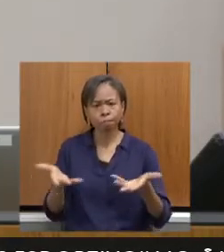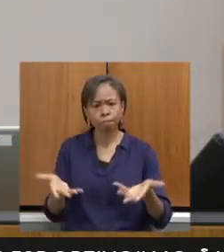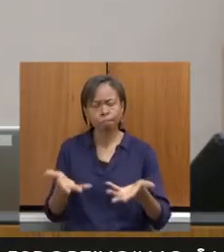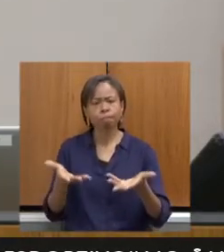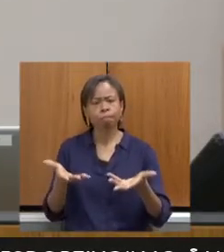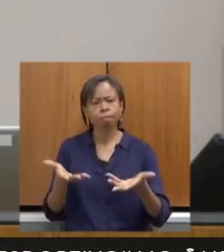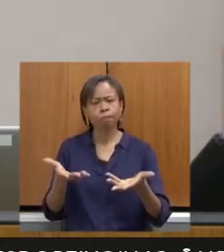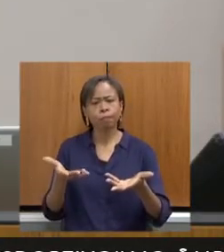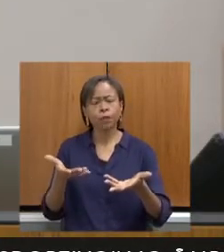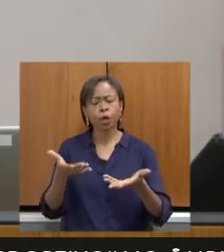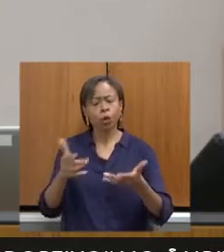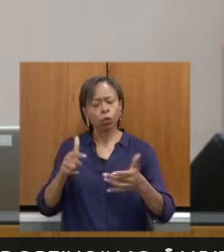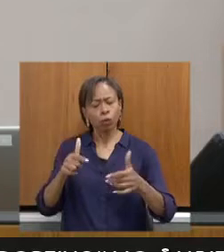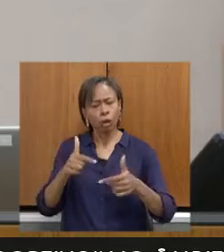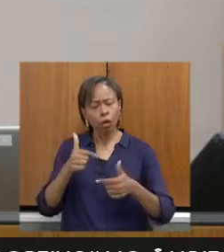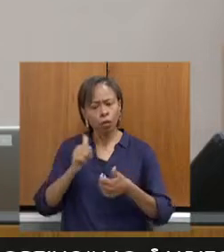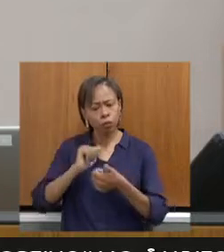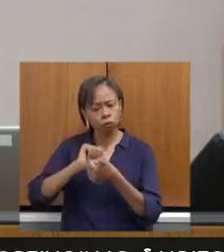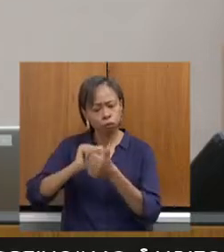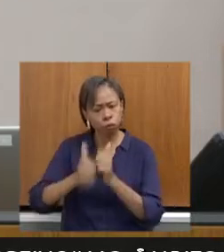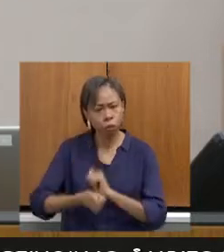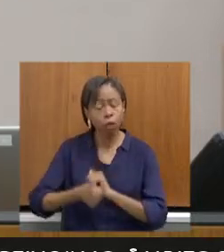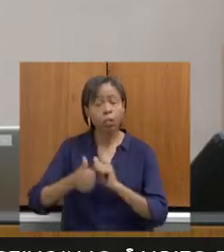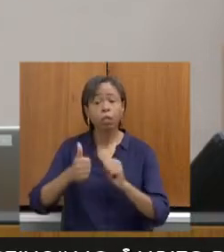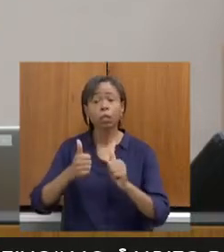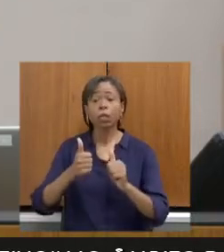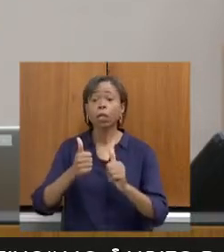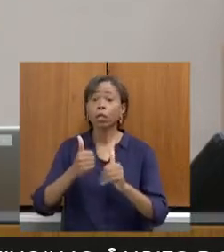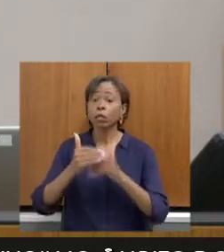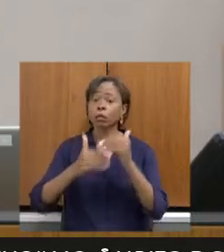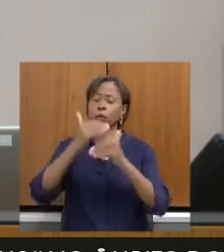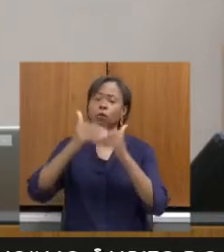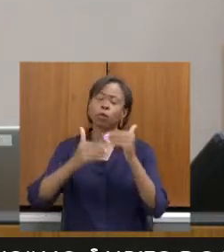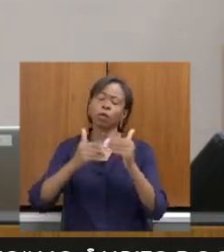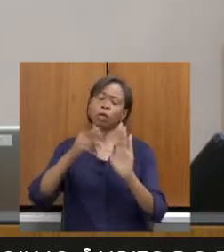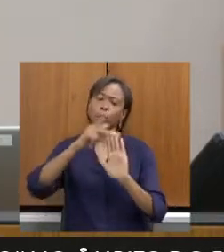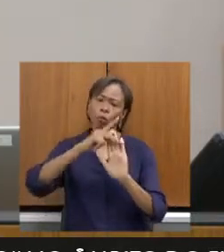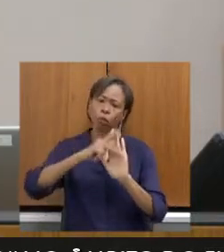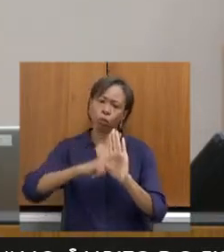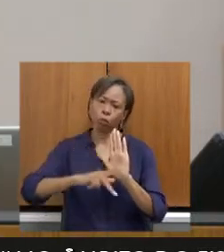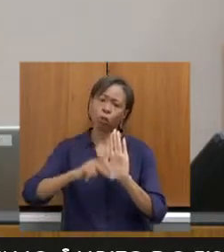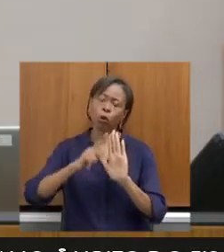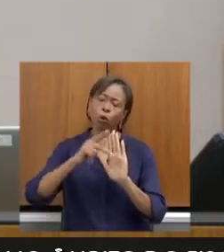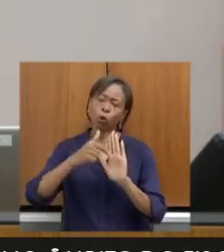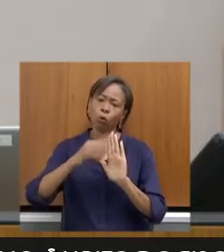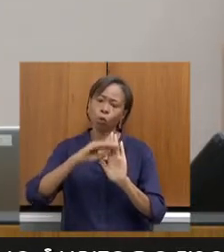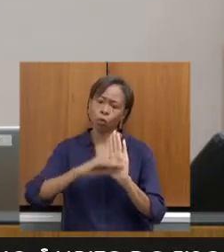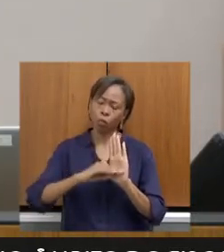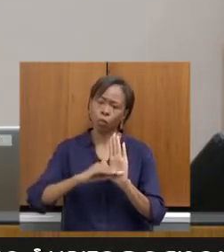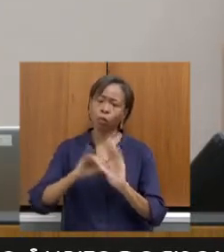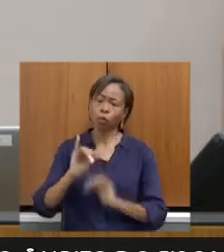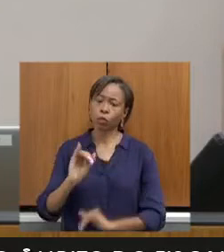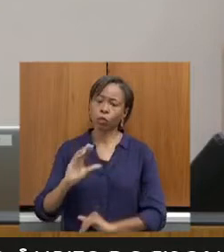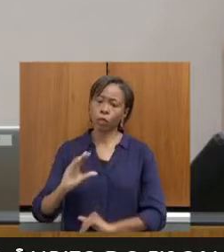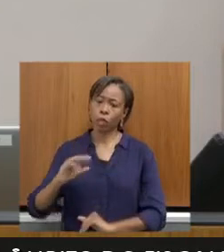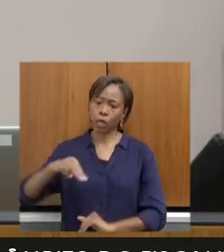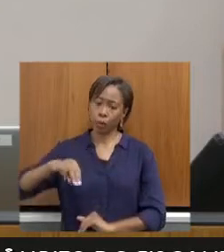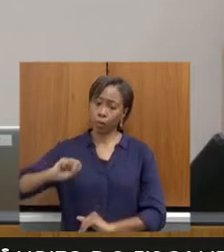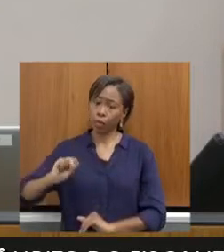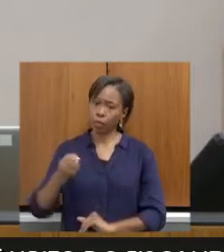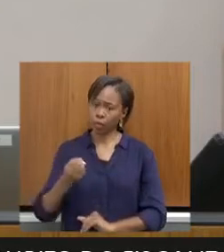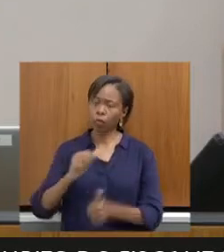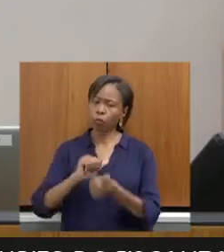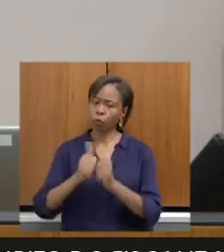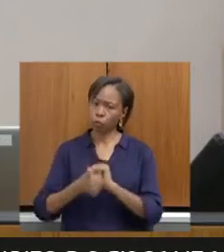esportiva e aprimorar um programa tão importante quanto o ICMS Esportivo, isso é fundamental.